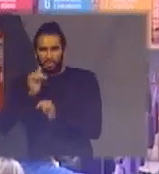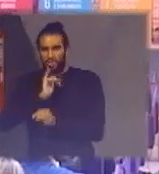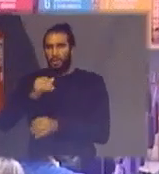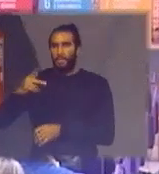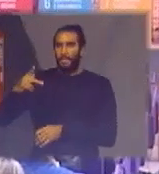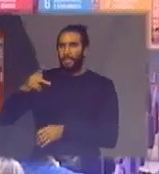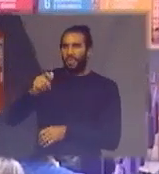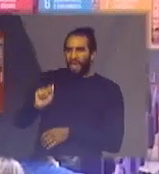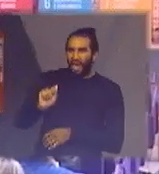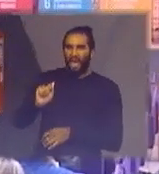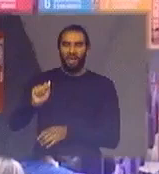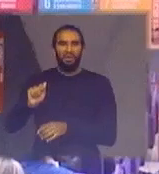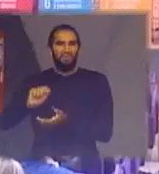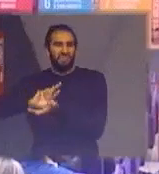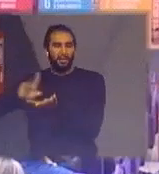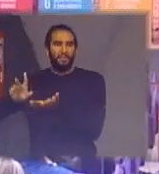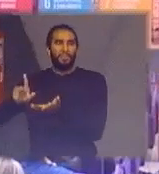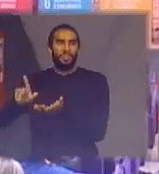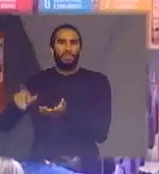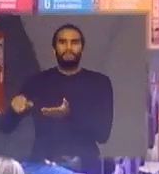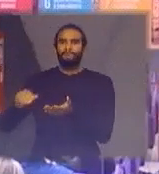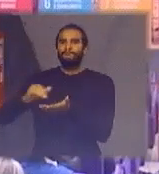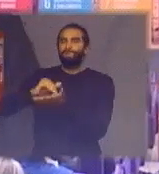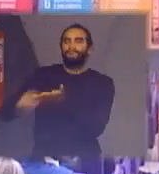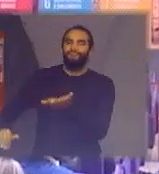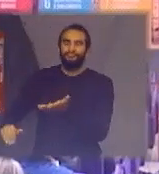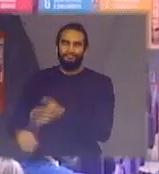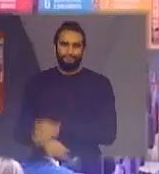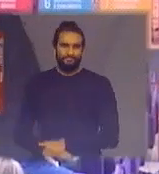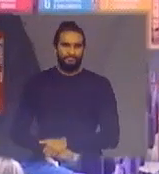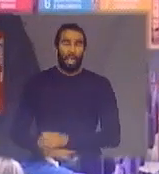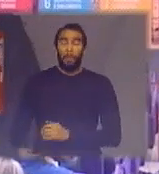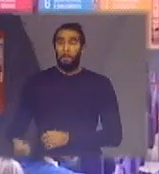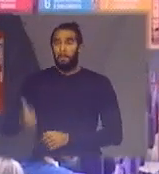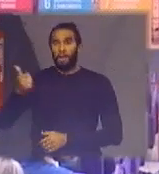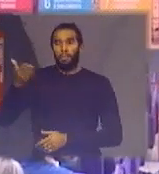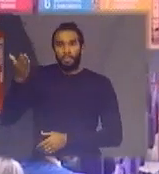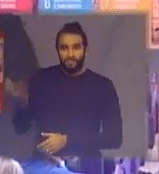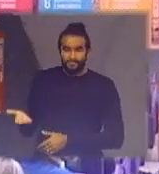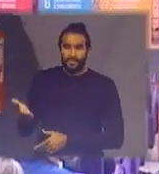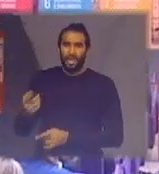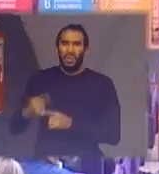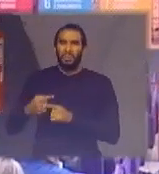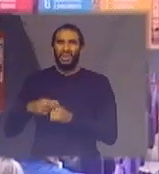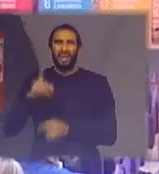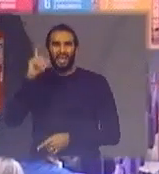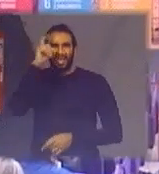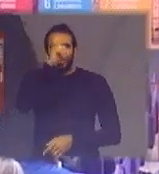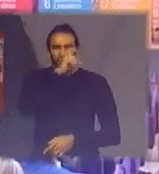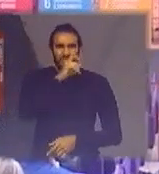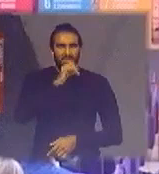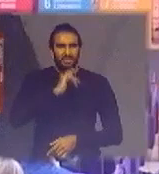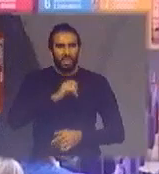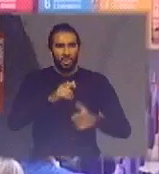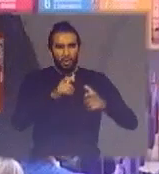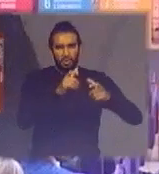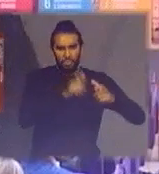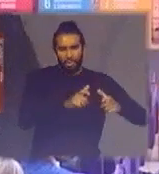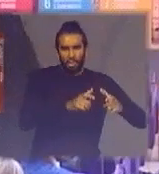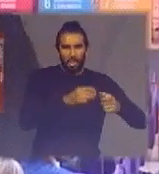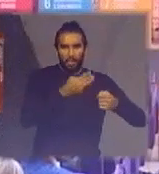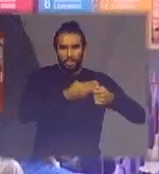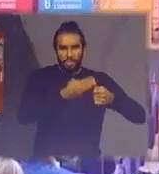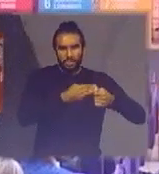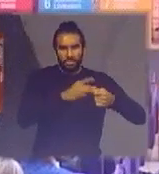botar rubrica é o primeiro lugar a ser cortado principalmente porque fica muito difícil os 3.500 municípios que tem lixão